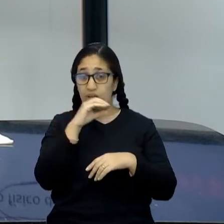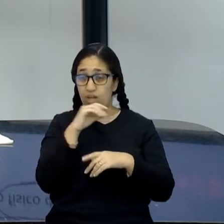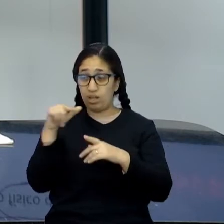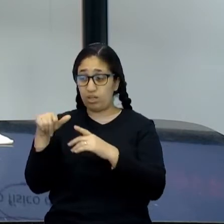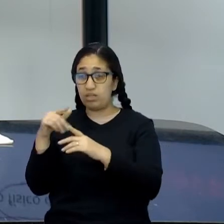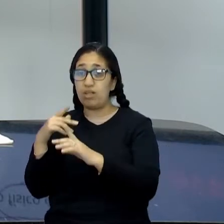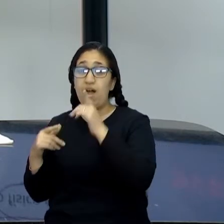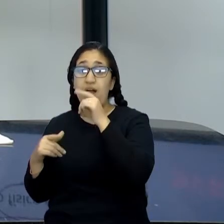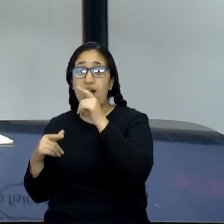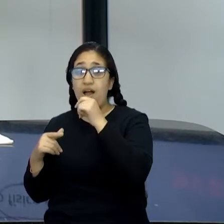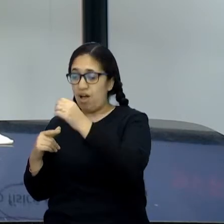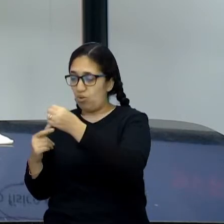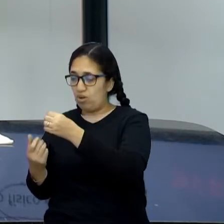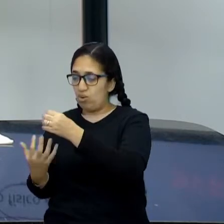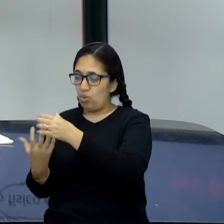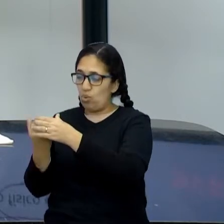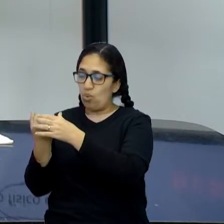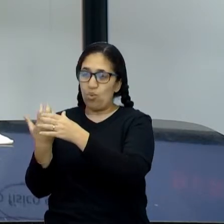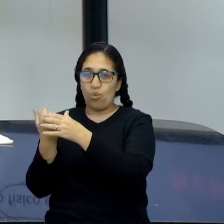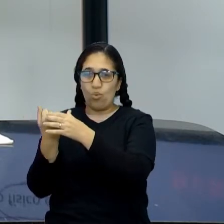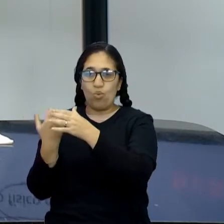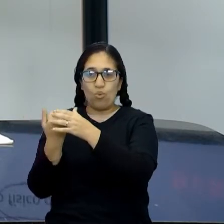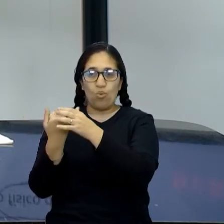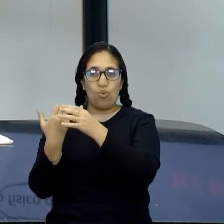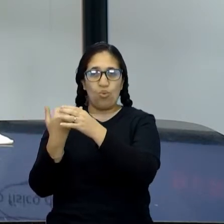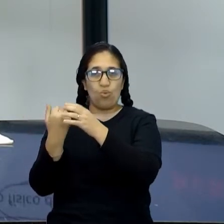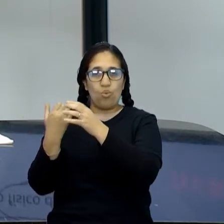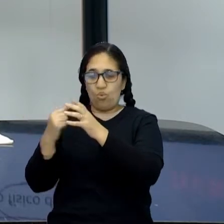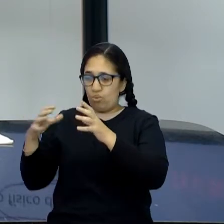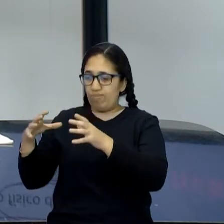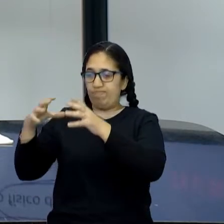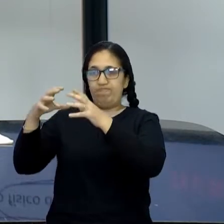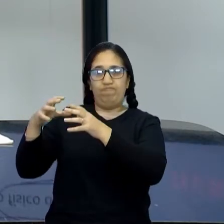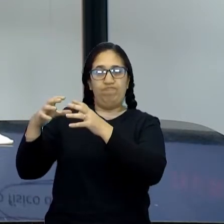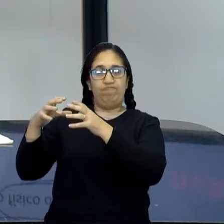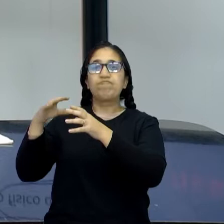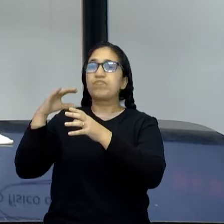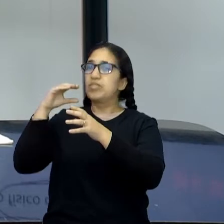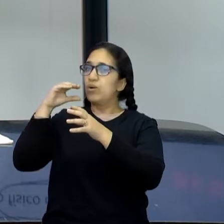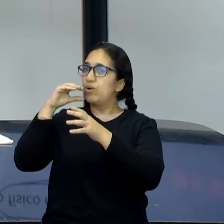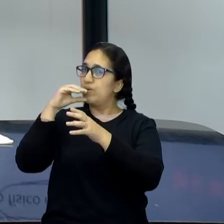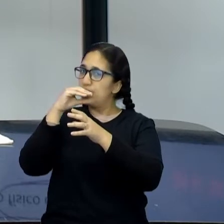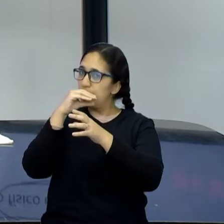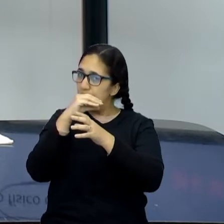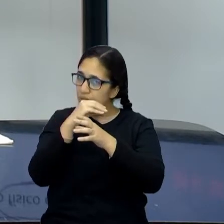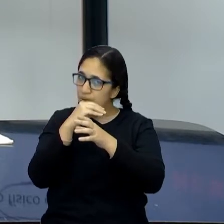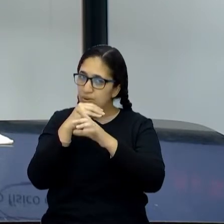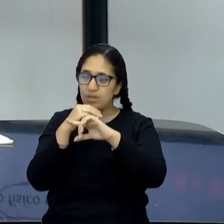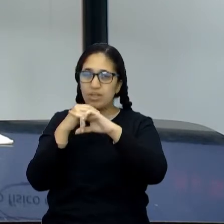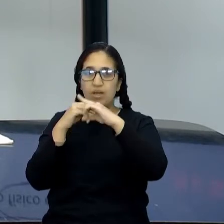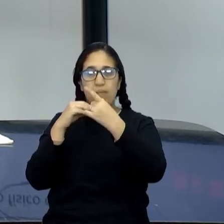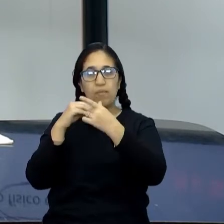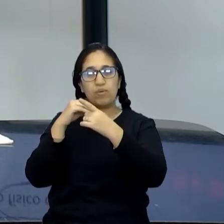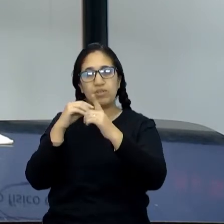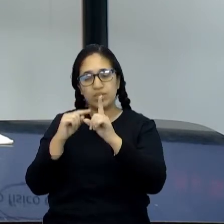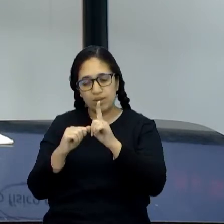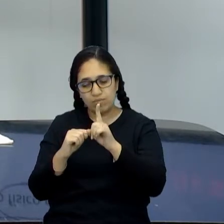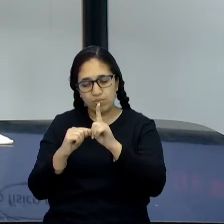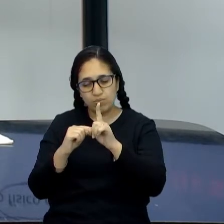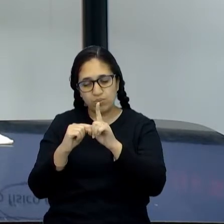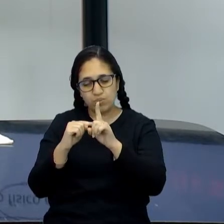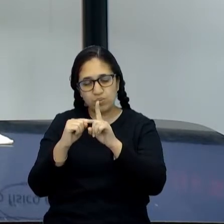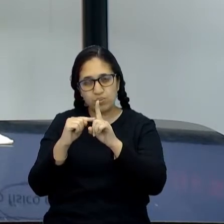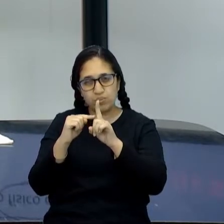na água e a água fica com essa energia com ela, capacidade térmica com bastante calor. Aí, ela muda de temperatura, vai